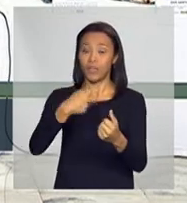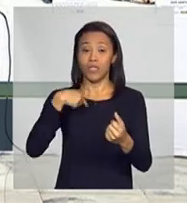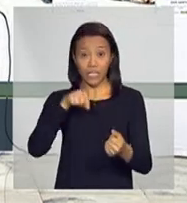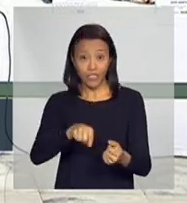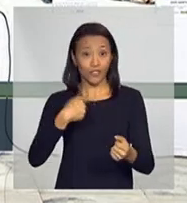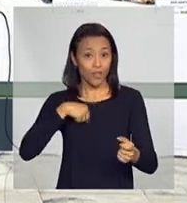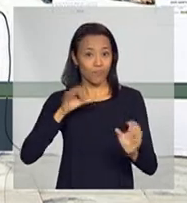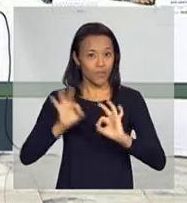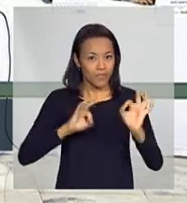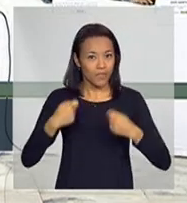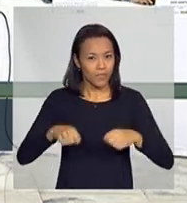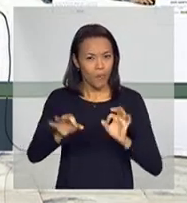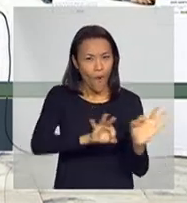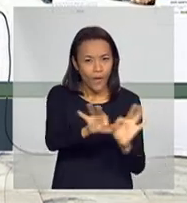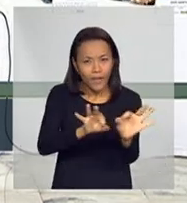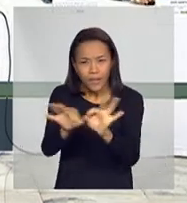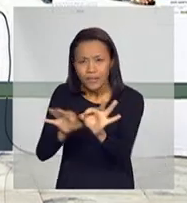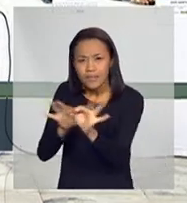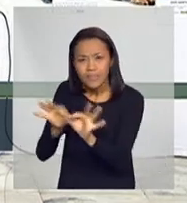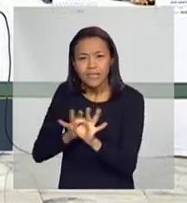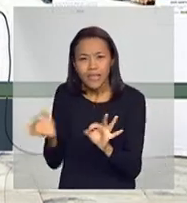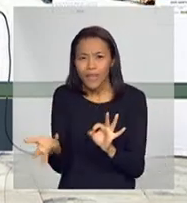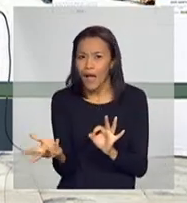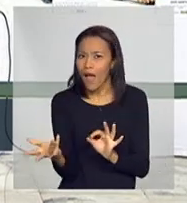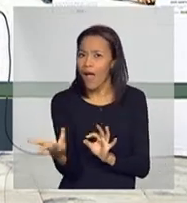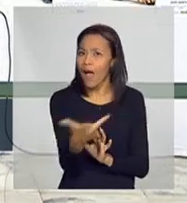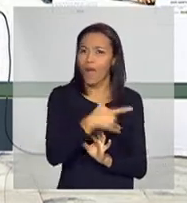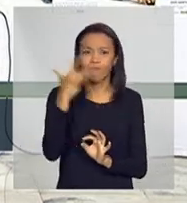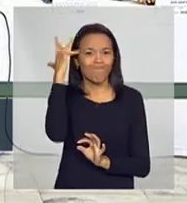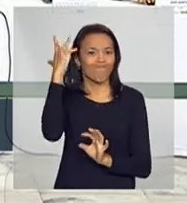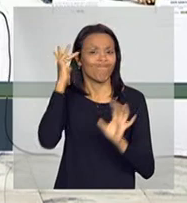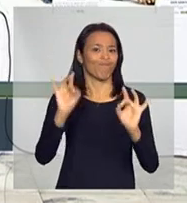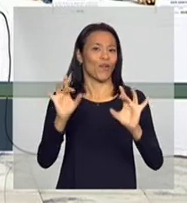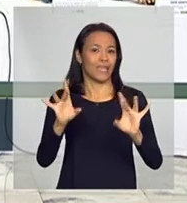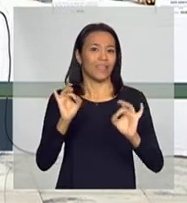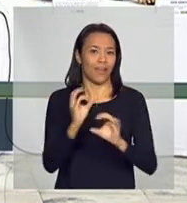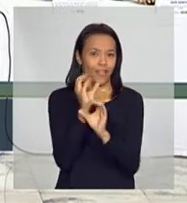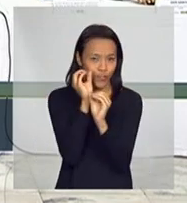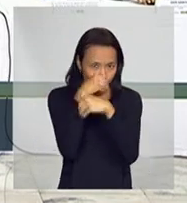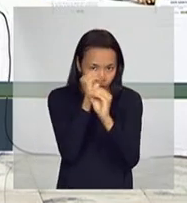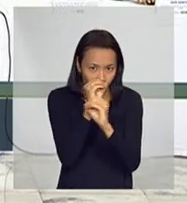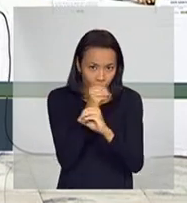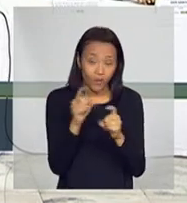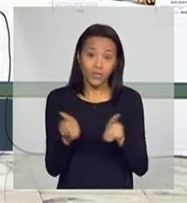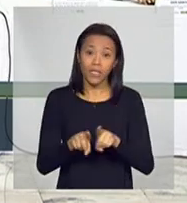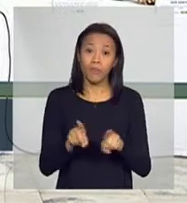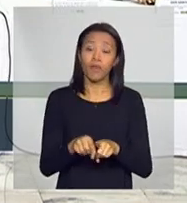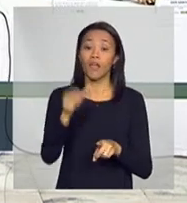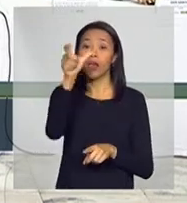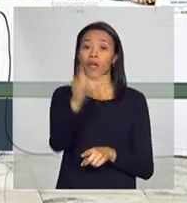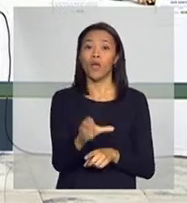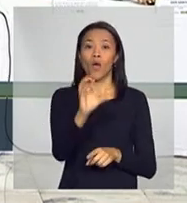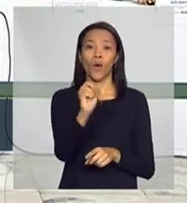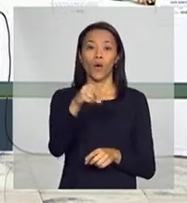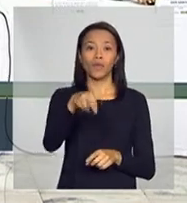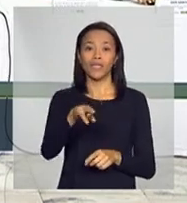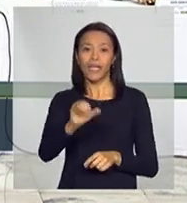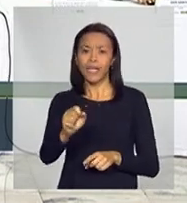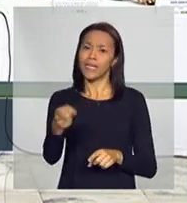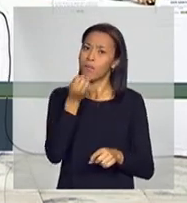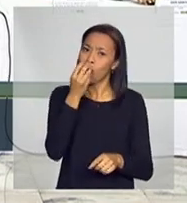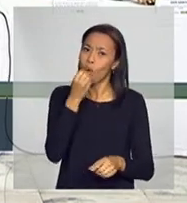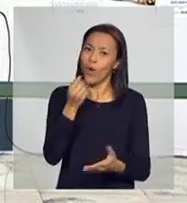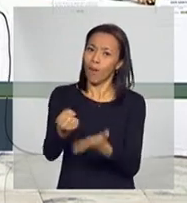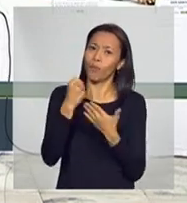toda a nossa defesa agrícola, ser ágil, rápido, com a modernização dos nossos laboratórios. A UNERI, que contribuiu, contribuiu muito na elaboração desse plano. Nós